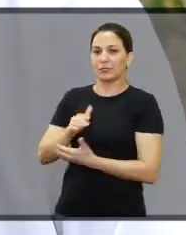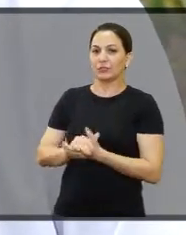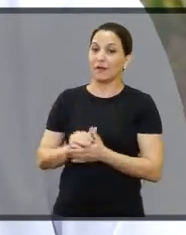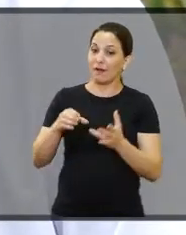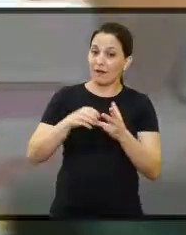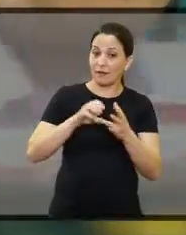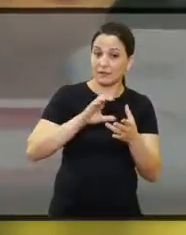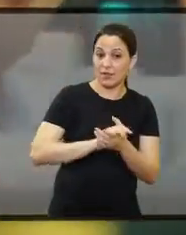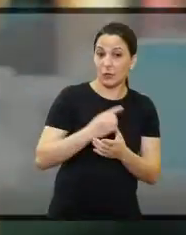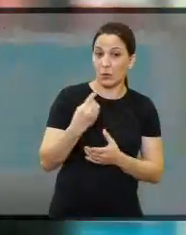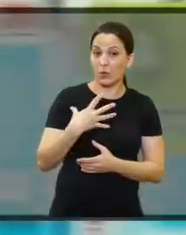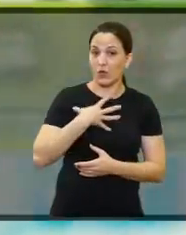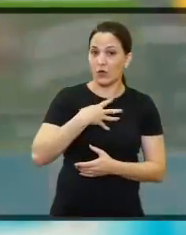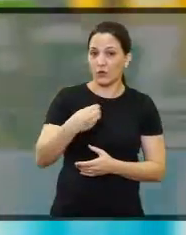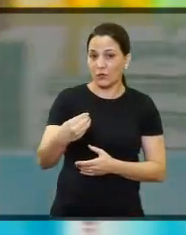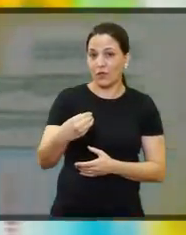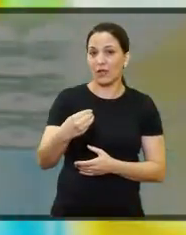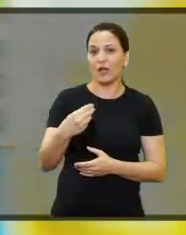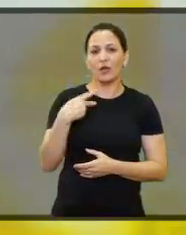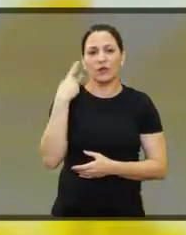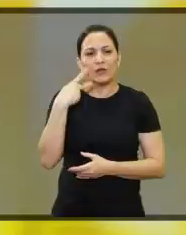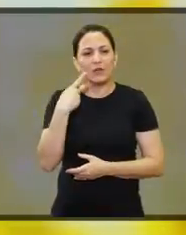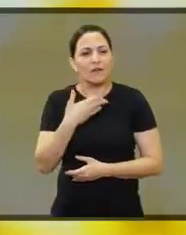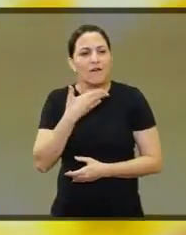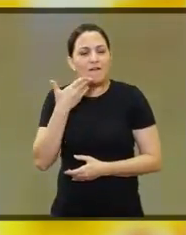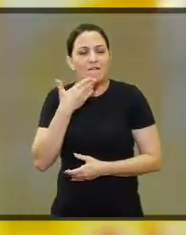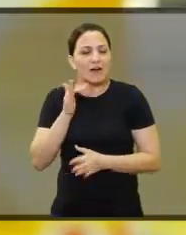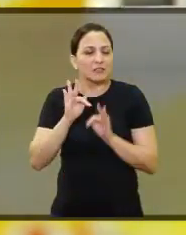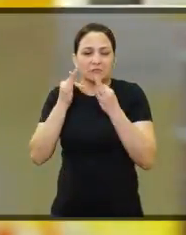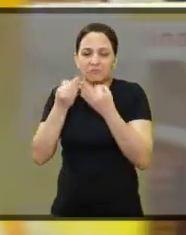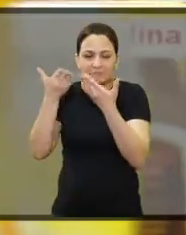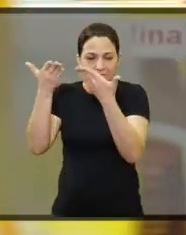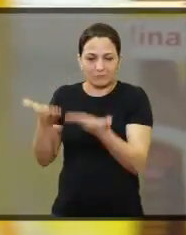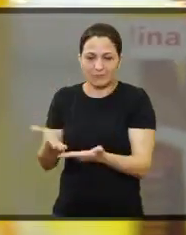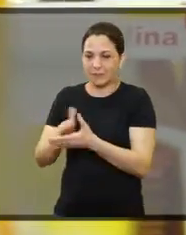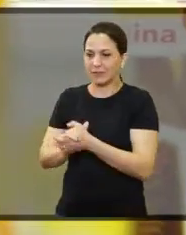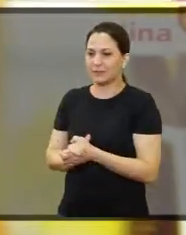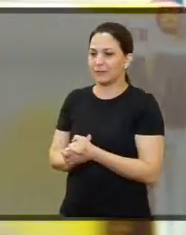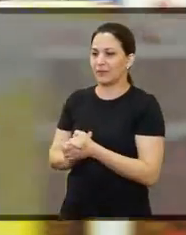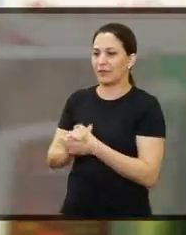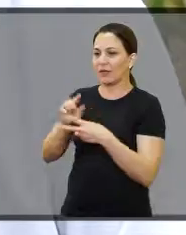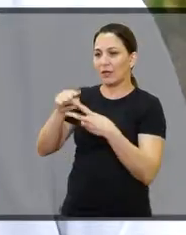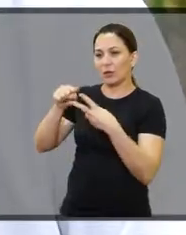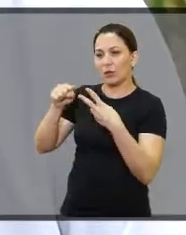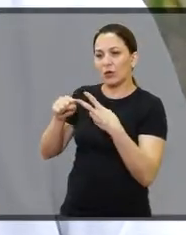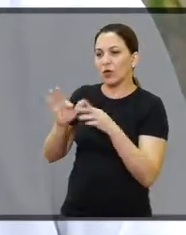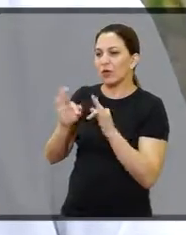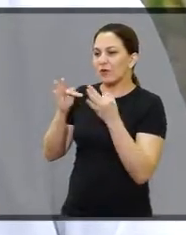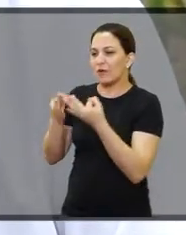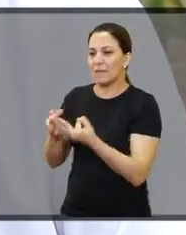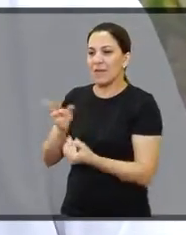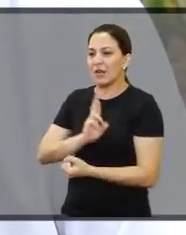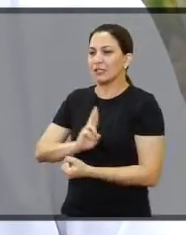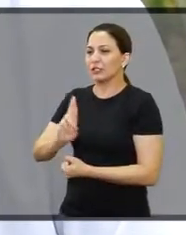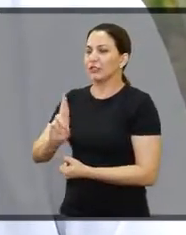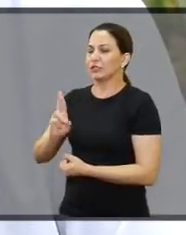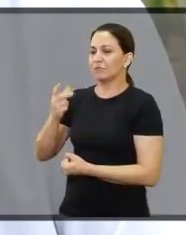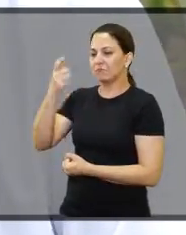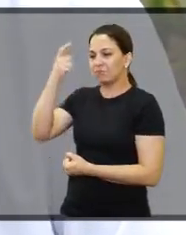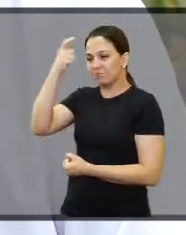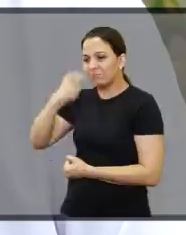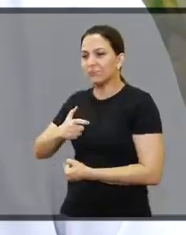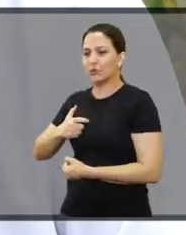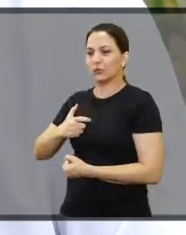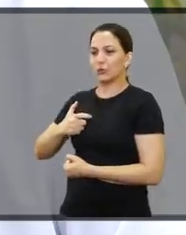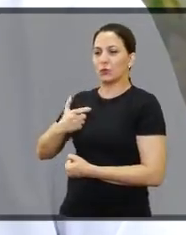amigos. Casado e pai de uma filha, para o vereador é fácil classificá-las. Tudo. Família e religião na